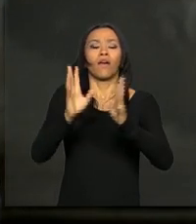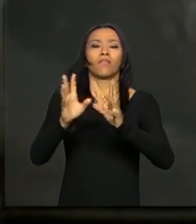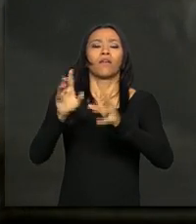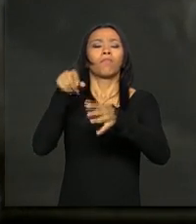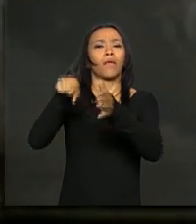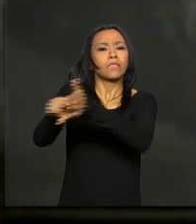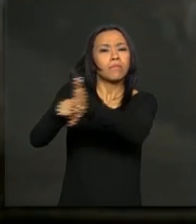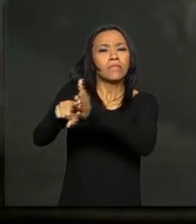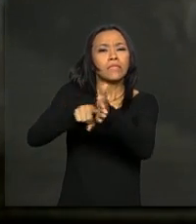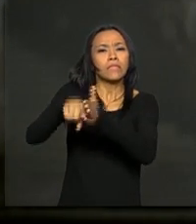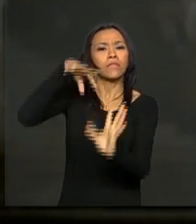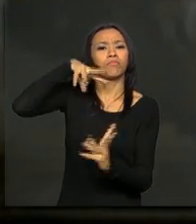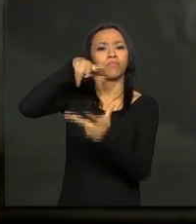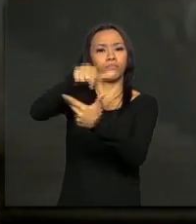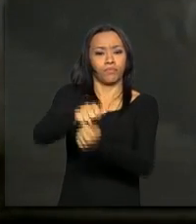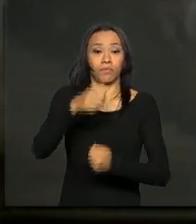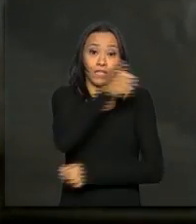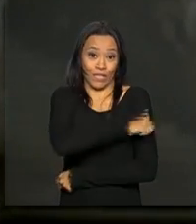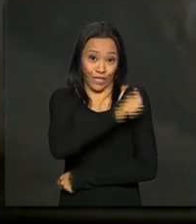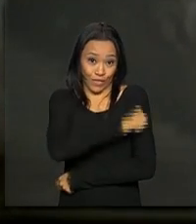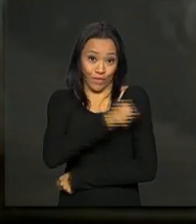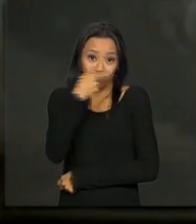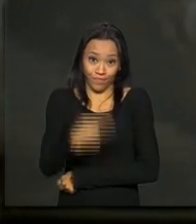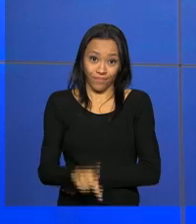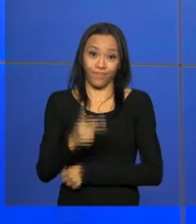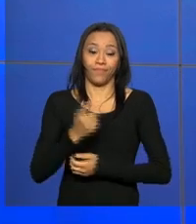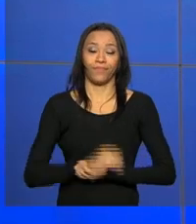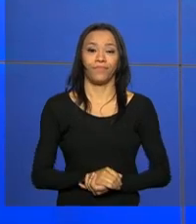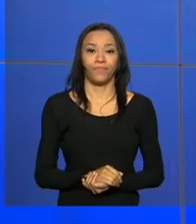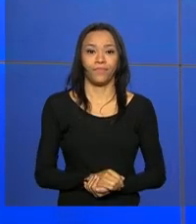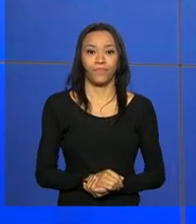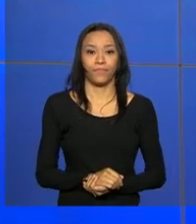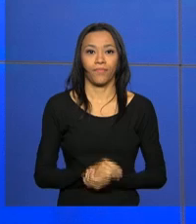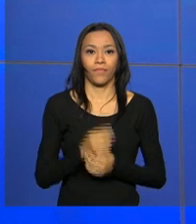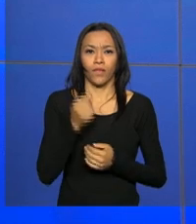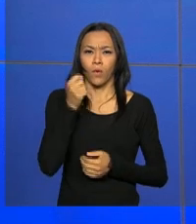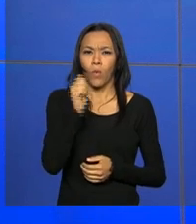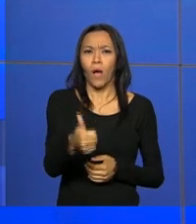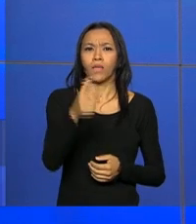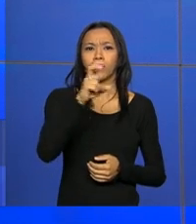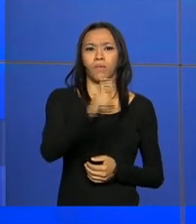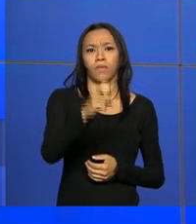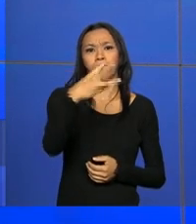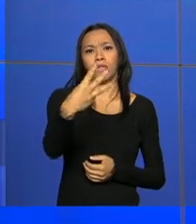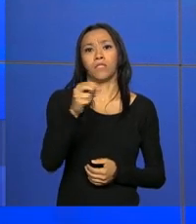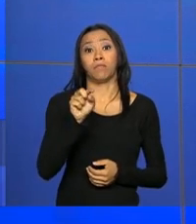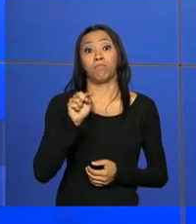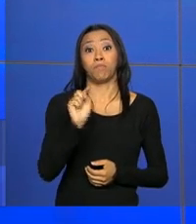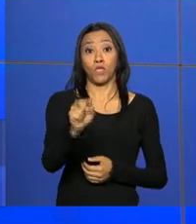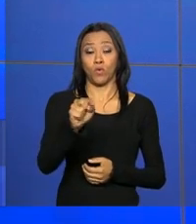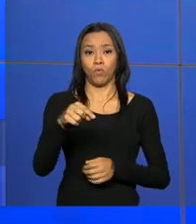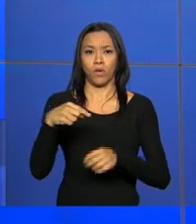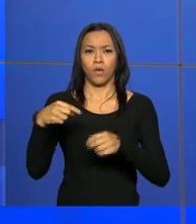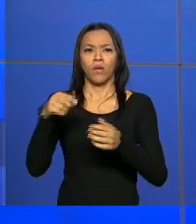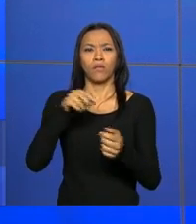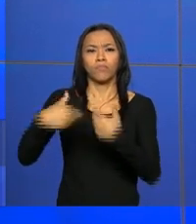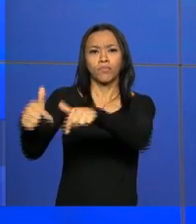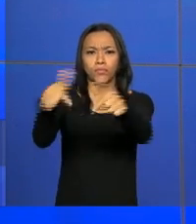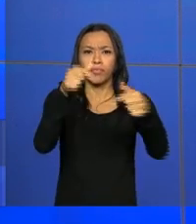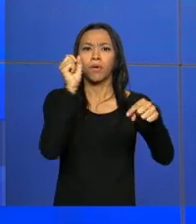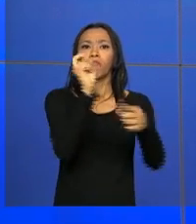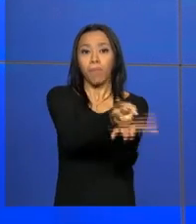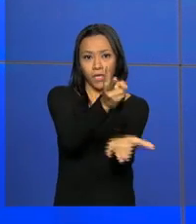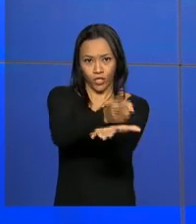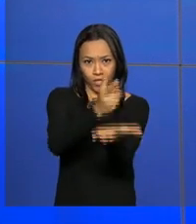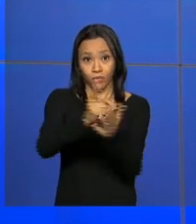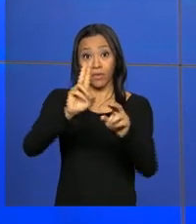internacional. Do Rio de Janeiro, Carolina Rocha. Quase 53 mil postos de trabalho foram mantidos